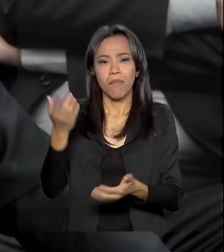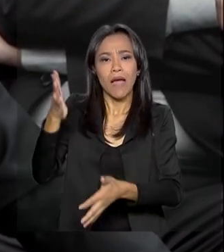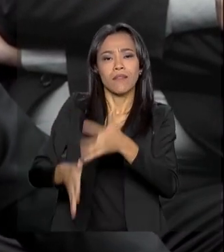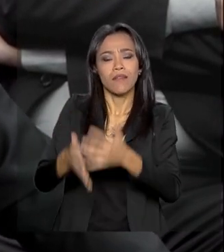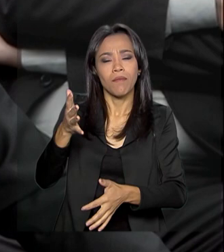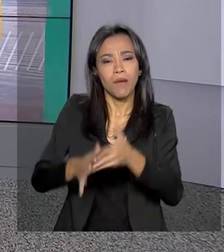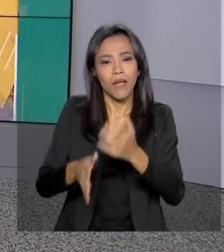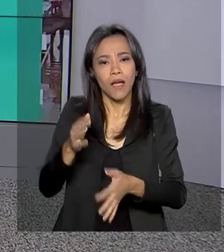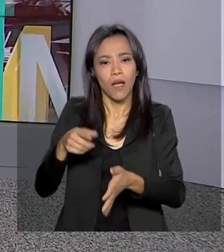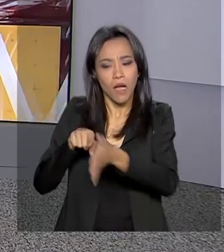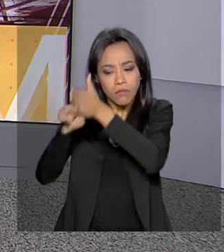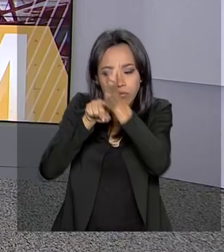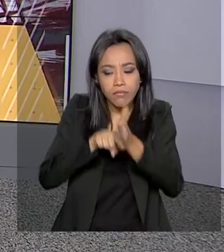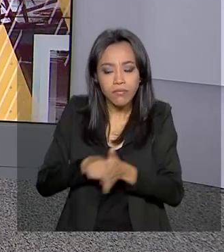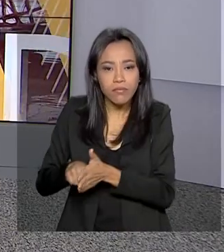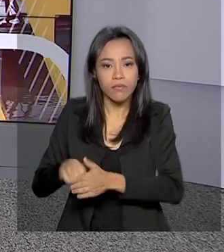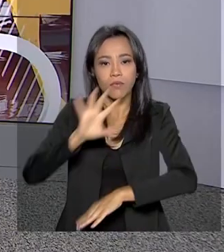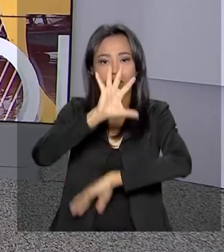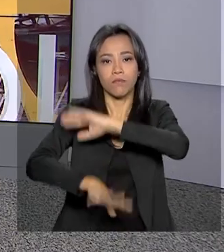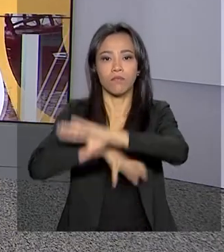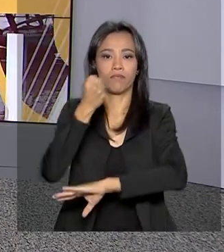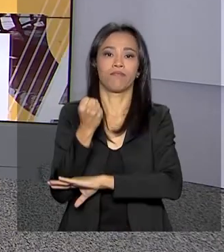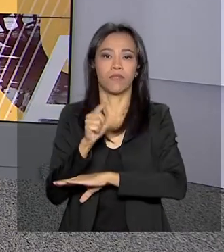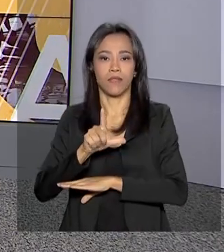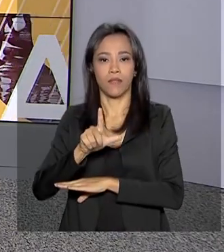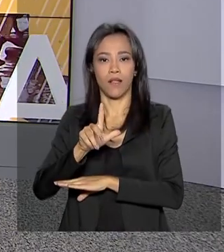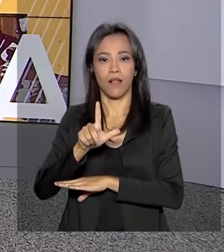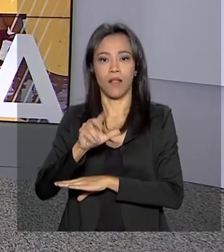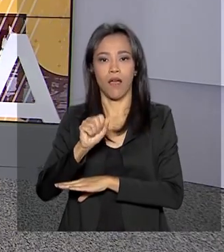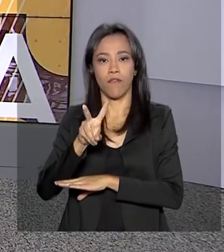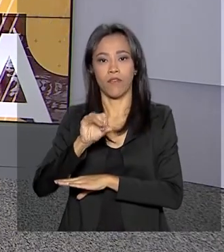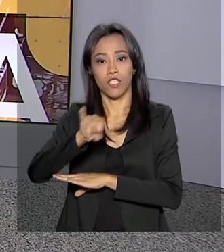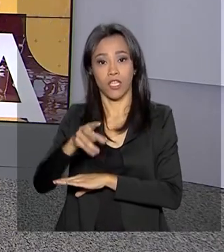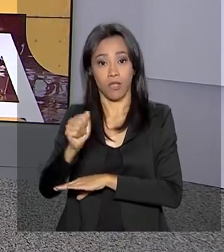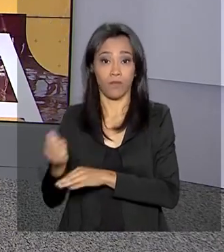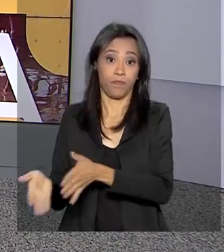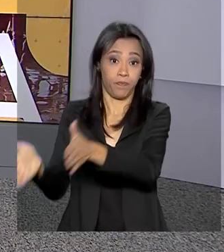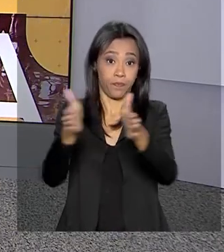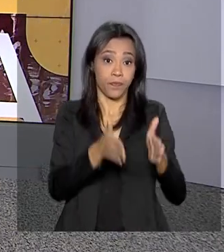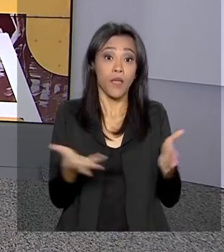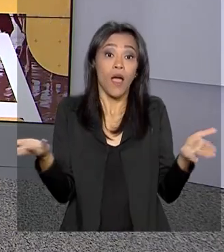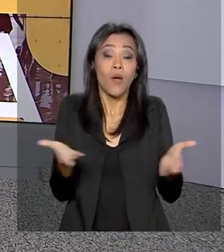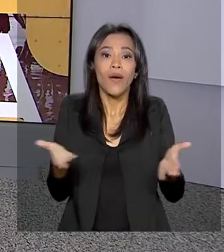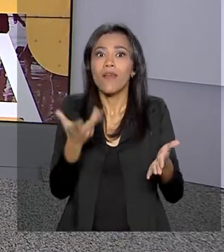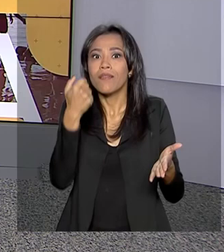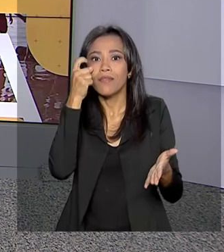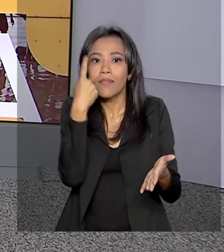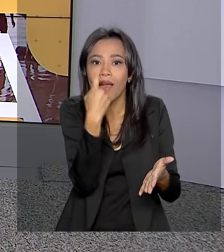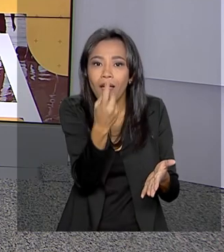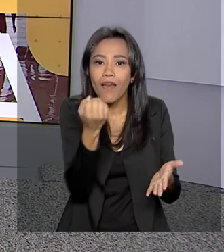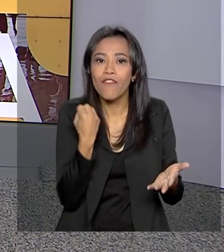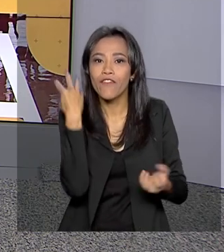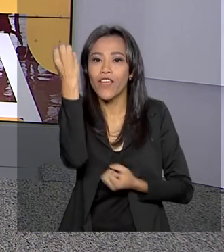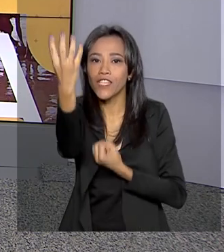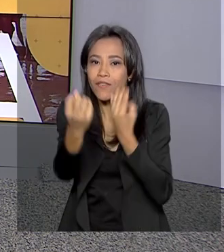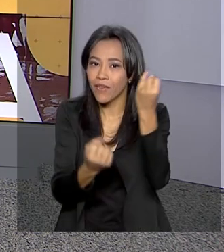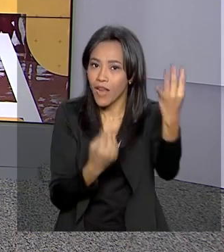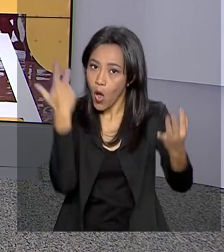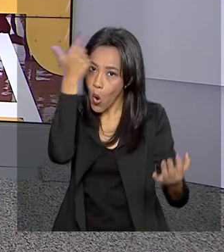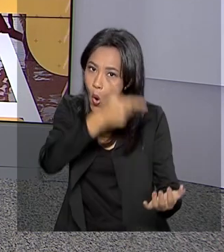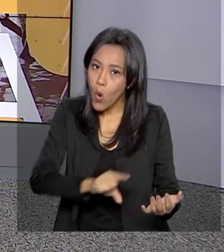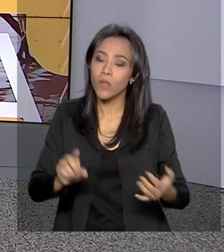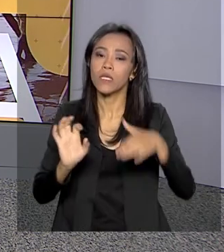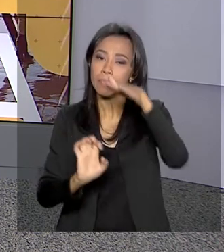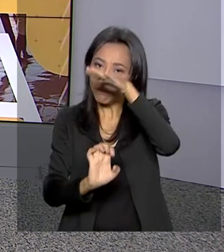investigações. E agora uma notícia que interessa aos viajantes. A Agência Nacional de Aviação Civil, a ANAC, autorizou mais uma empresa aérea